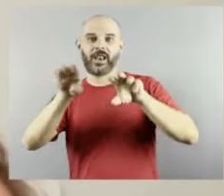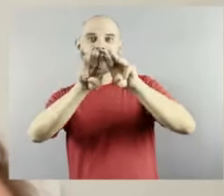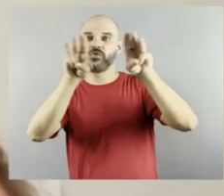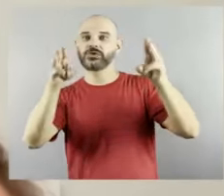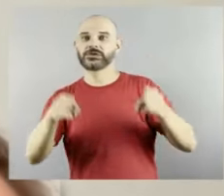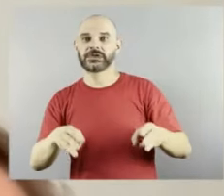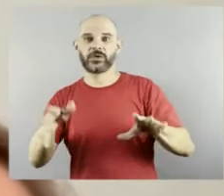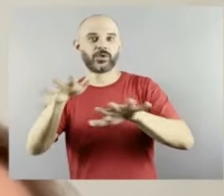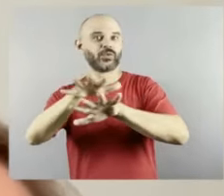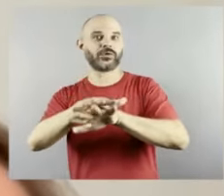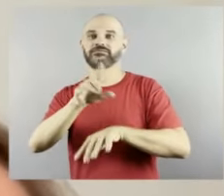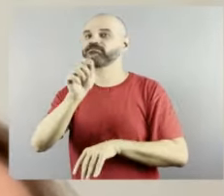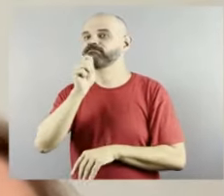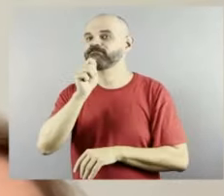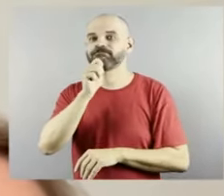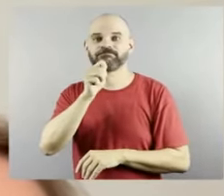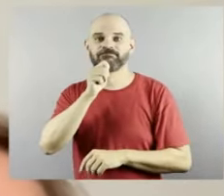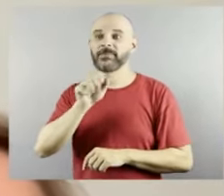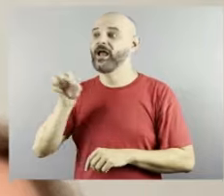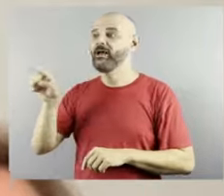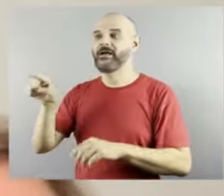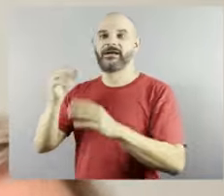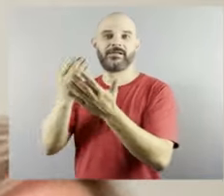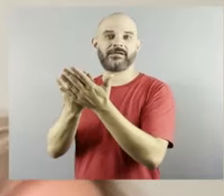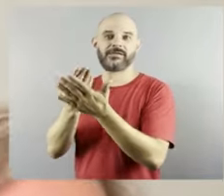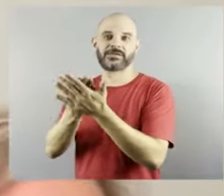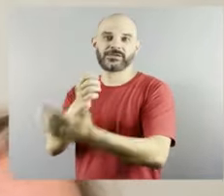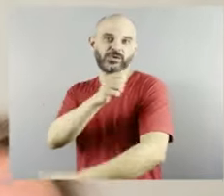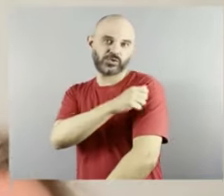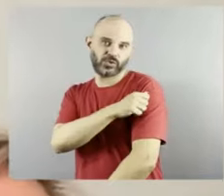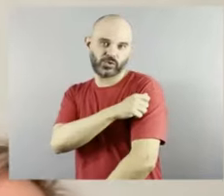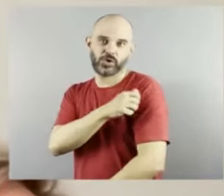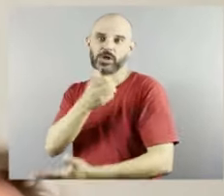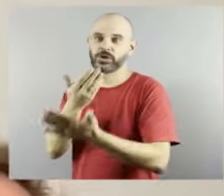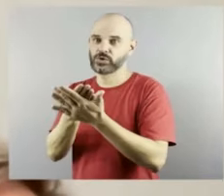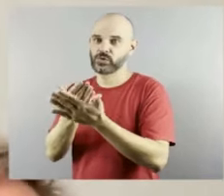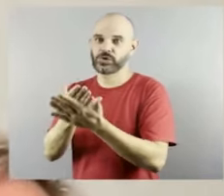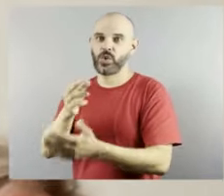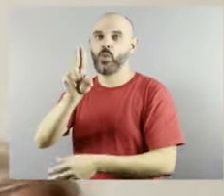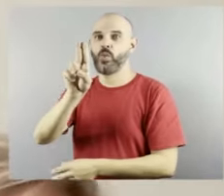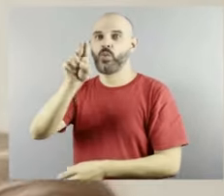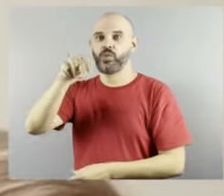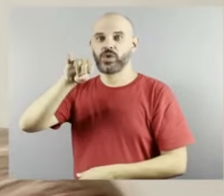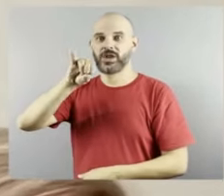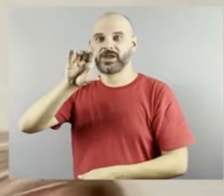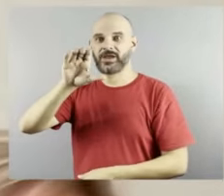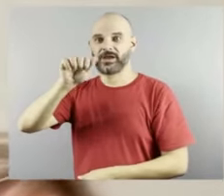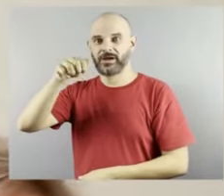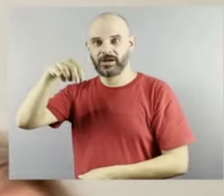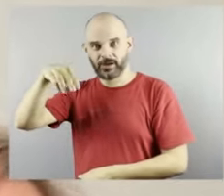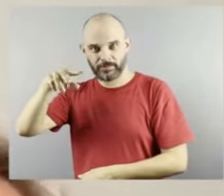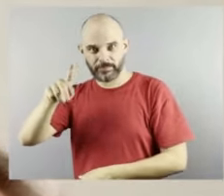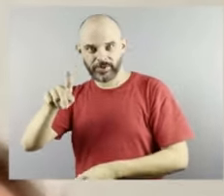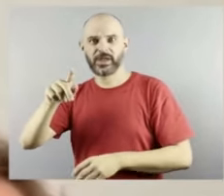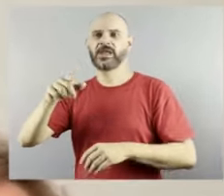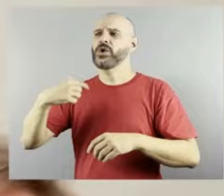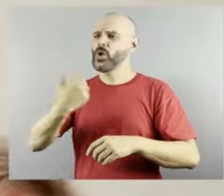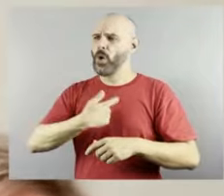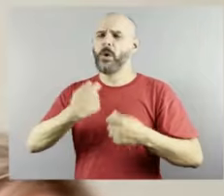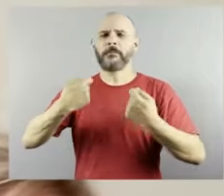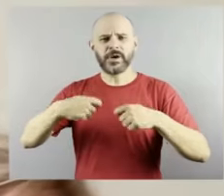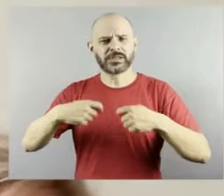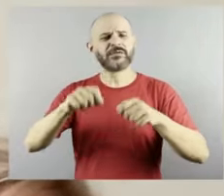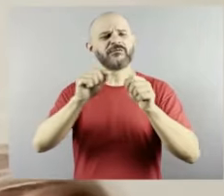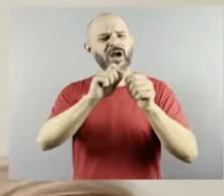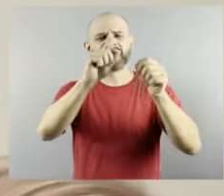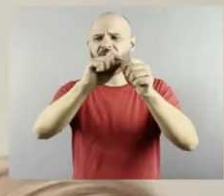então a gente precisa precisa fazer fazer fazer repetir fazer fazer fazer fazer para a gente ir estourando essas bolhas